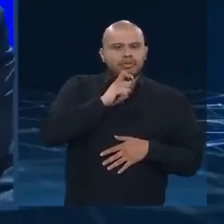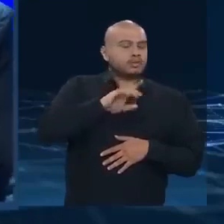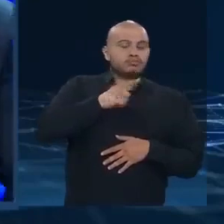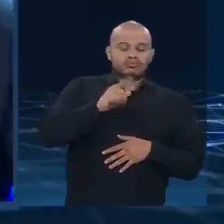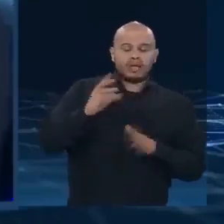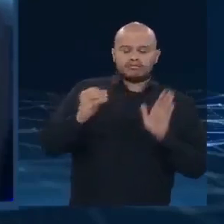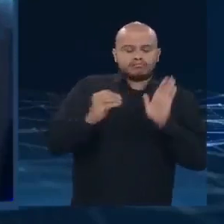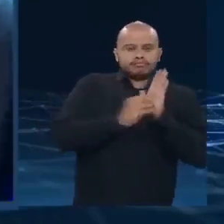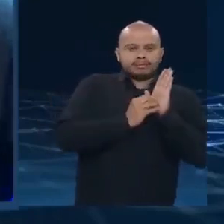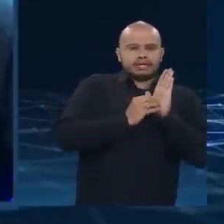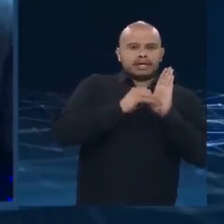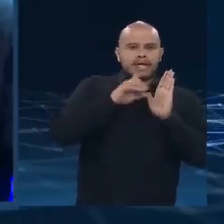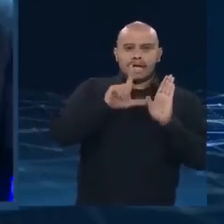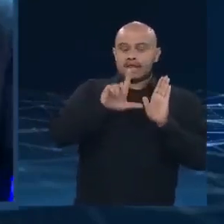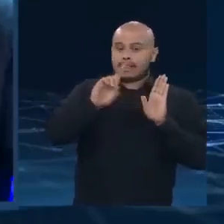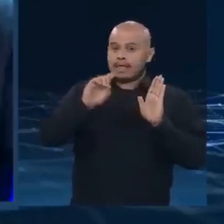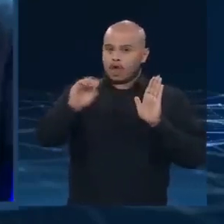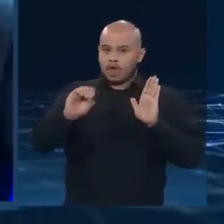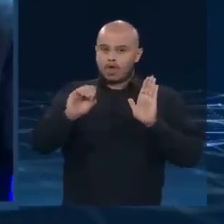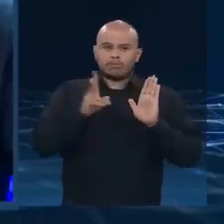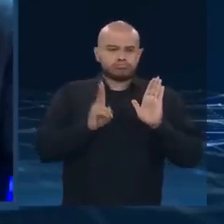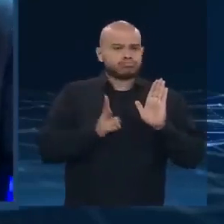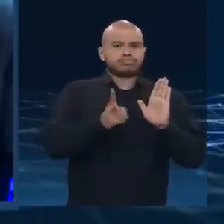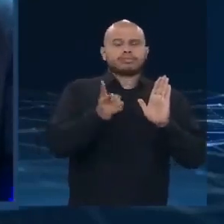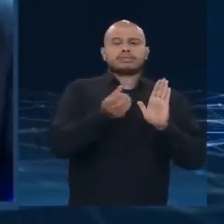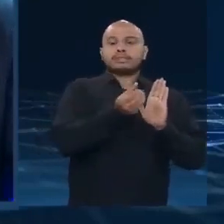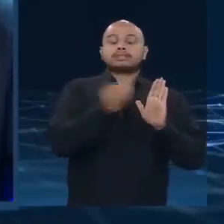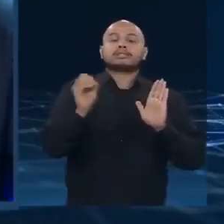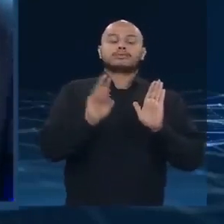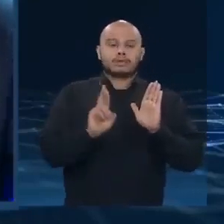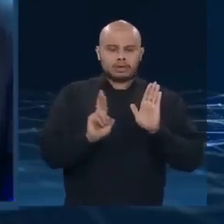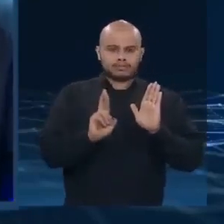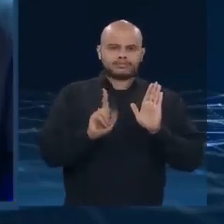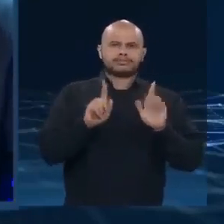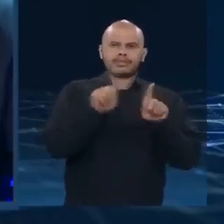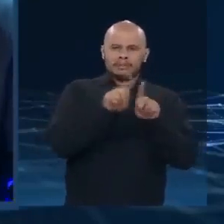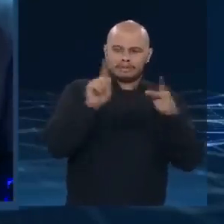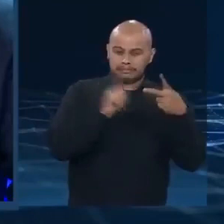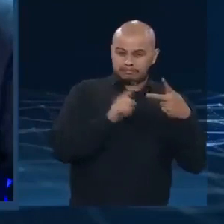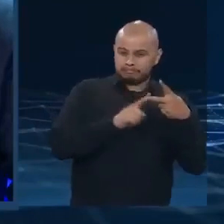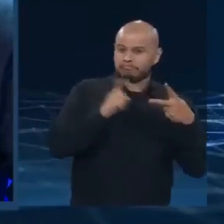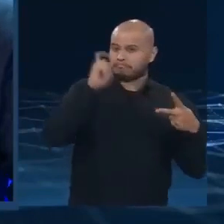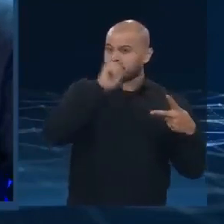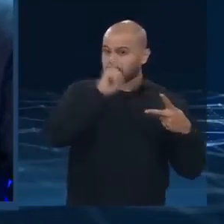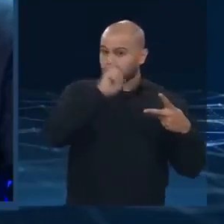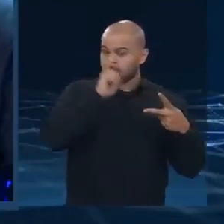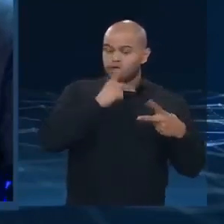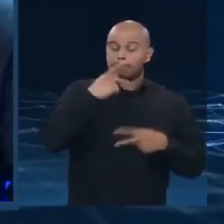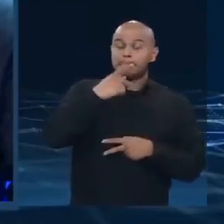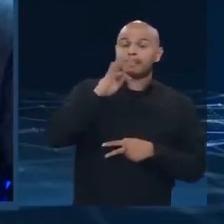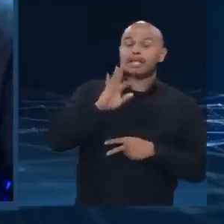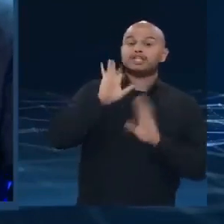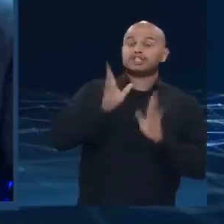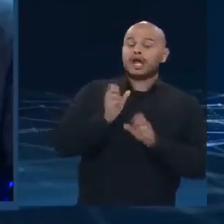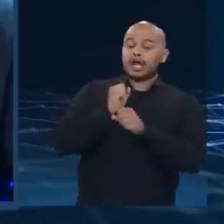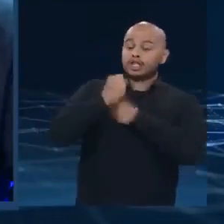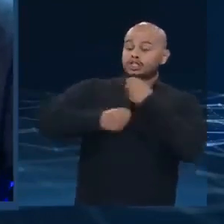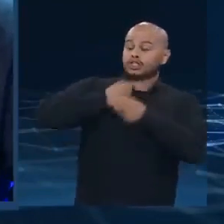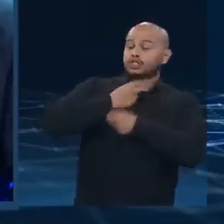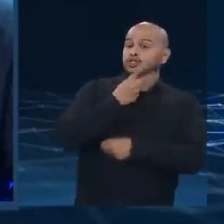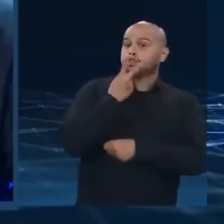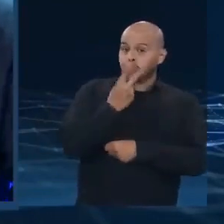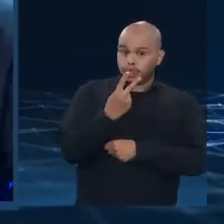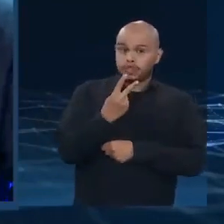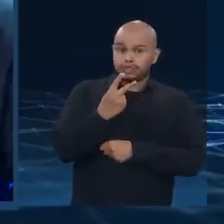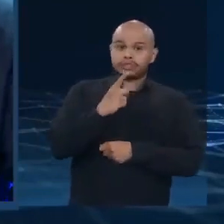a manutenção dos R$ A segunda coisa, que é inverdade, é que o PT, já faz dois anos que o PT tem reivindicado